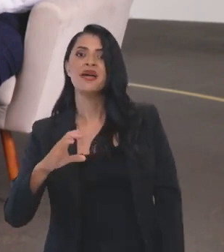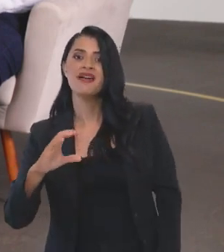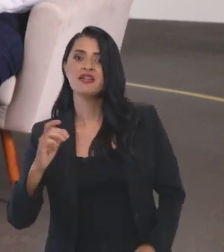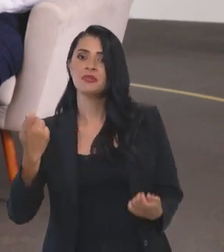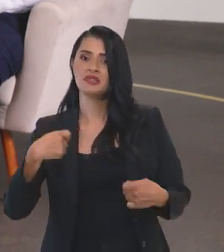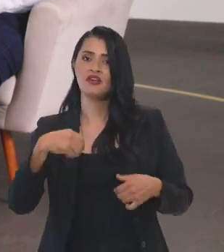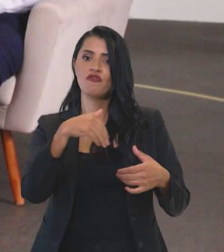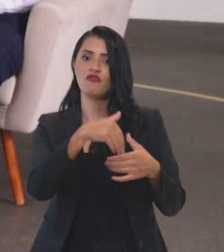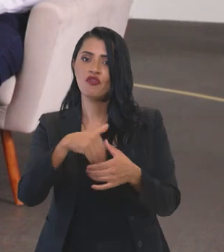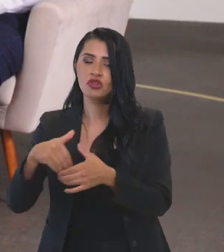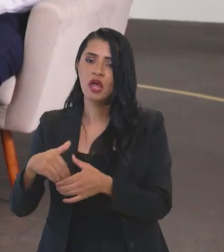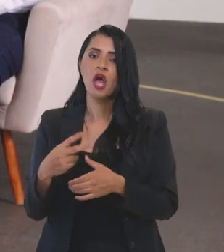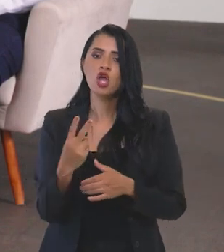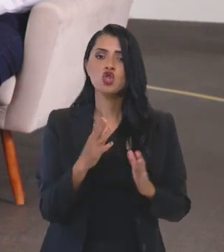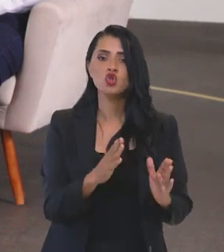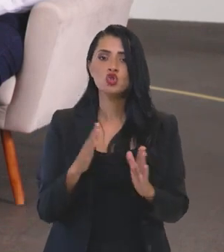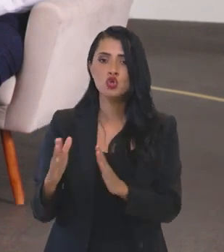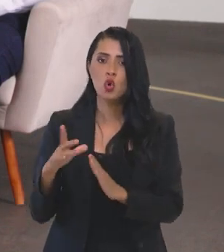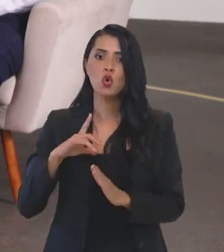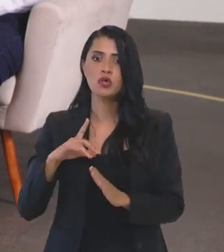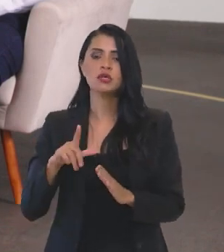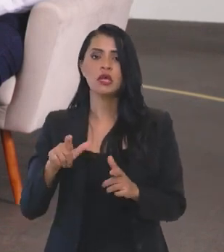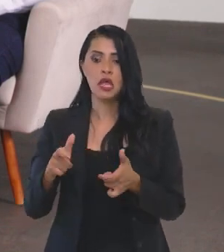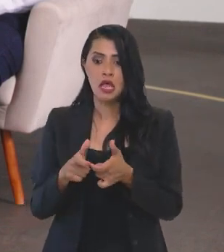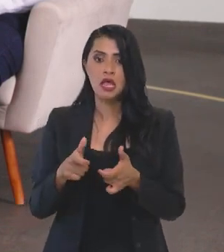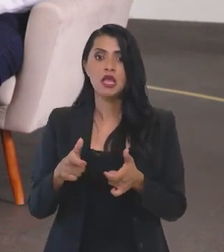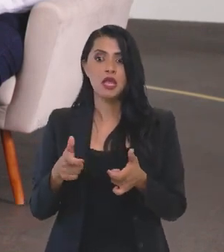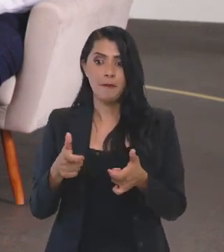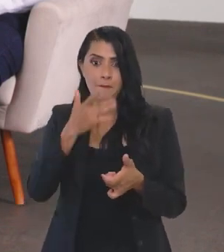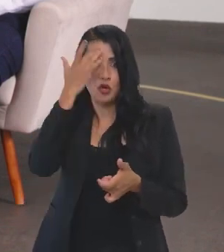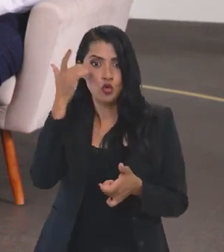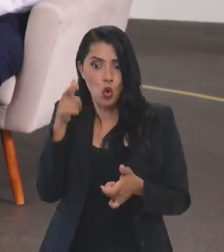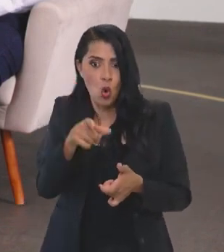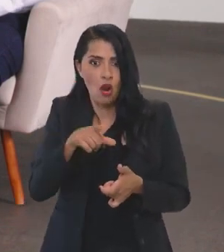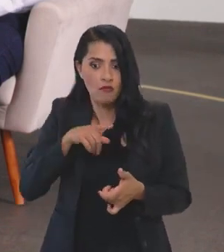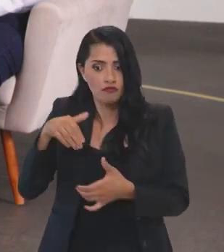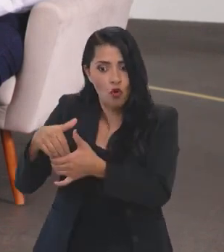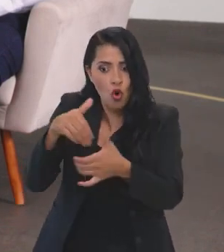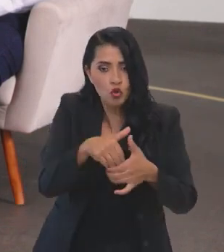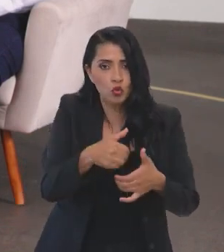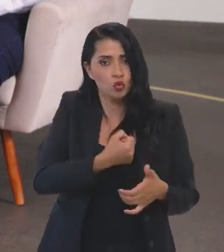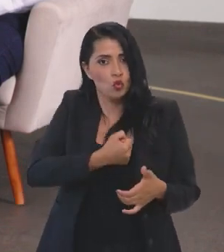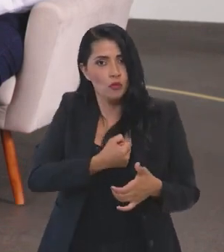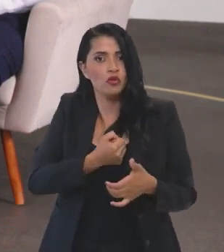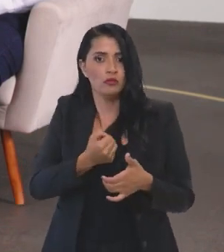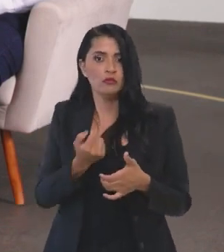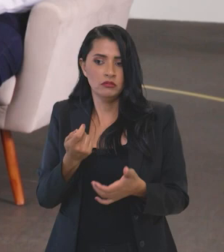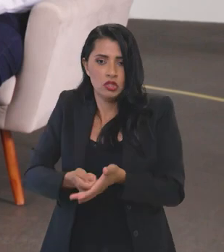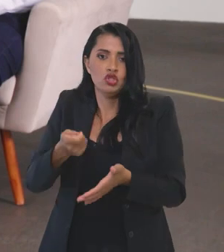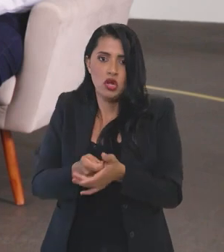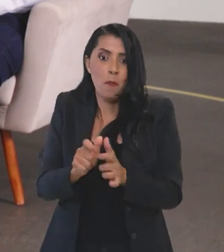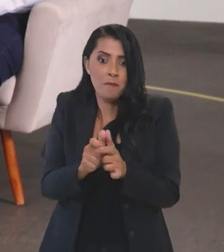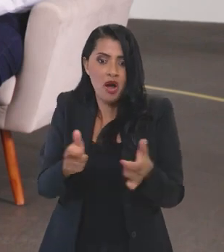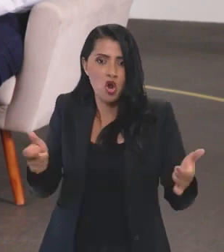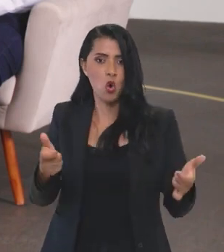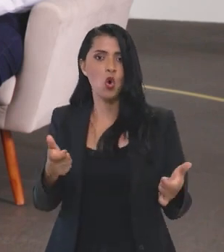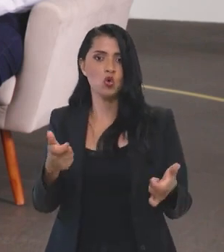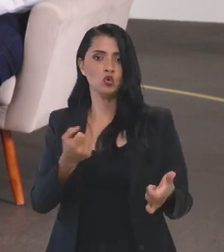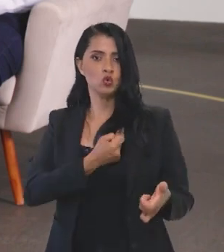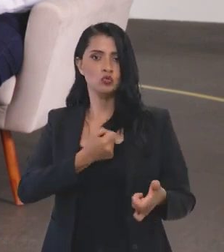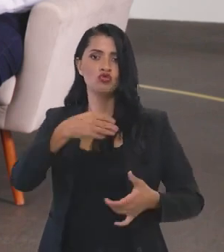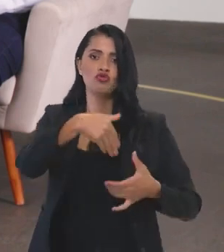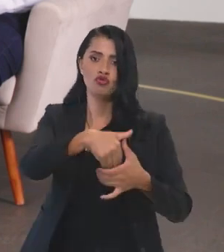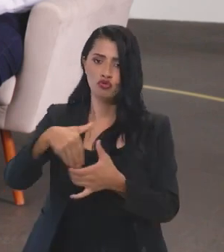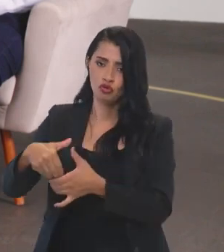PEC, teria que ser votado em dois turnos e o quórum dessa aprovação exigiria maior número de votos.